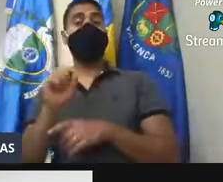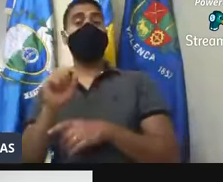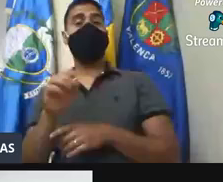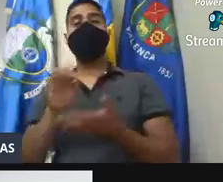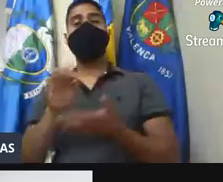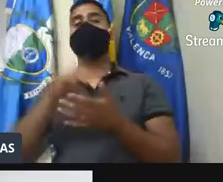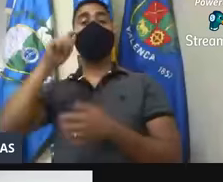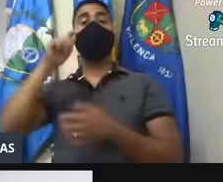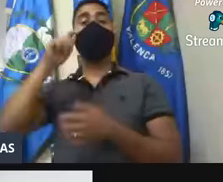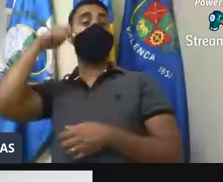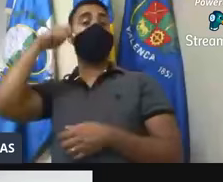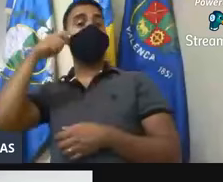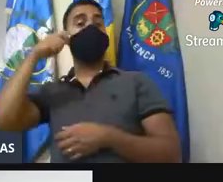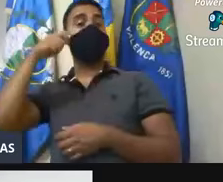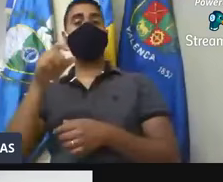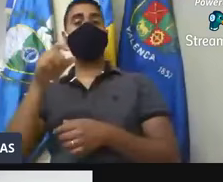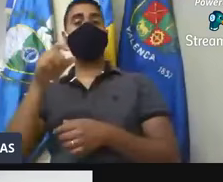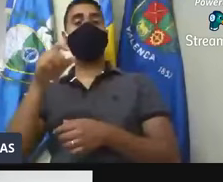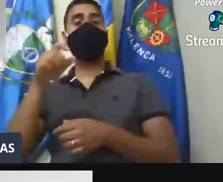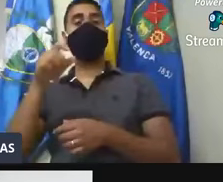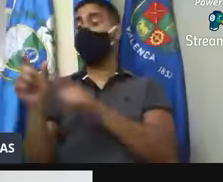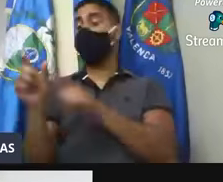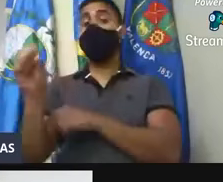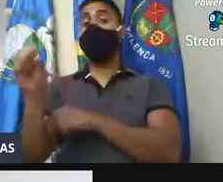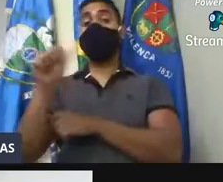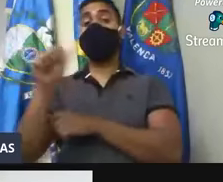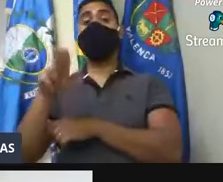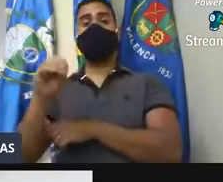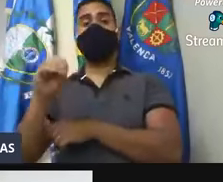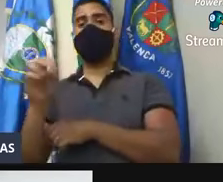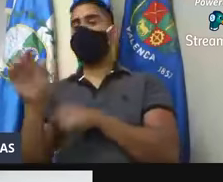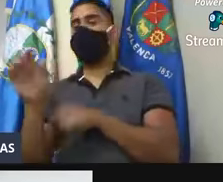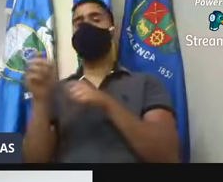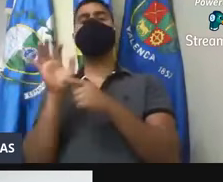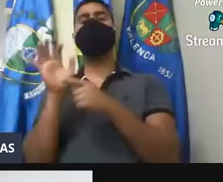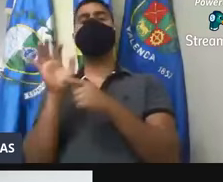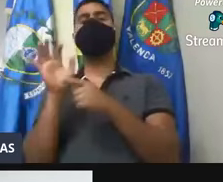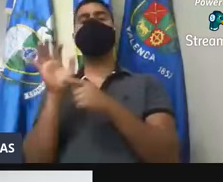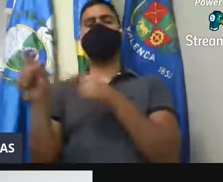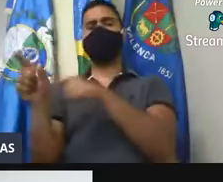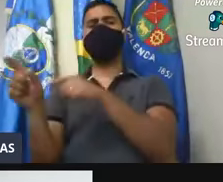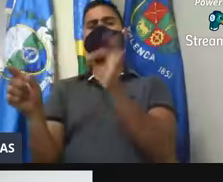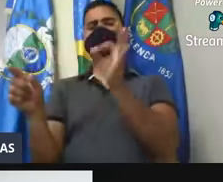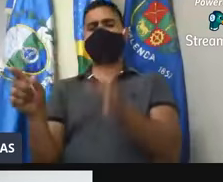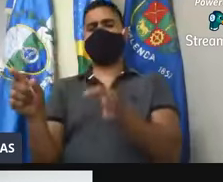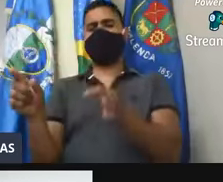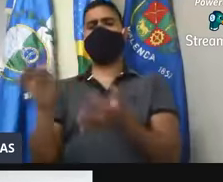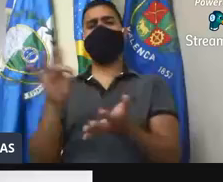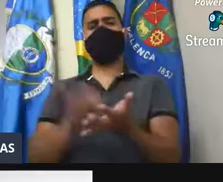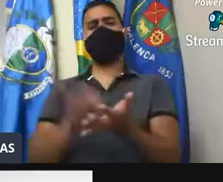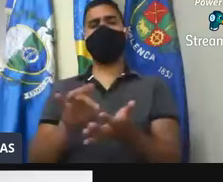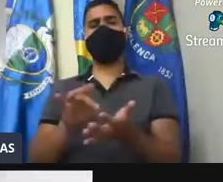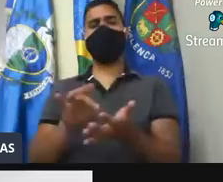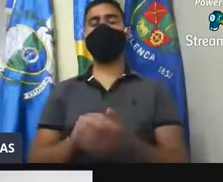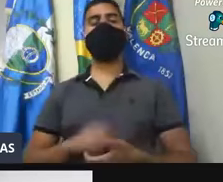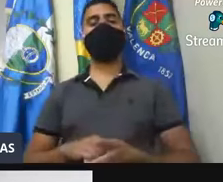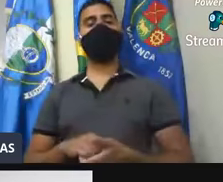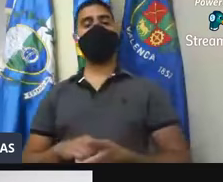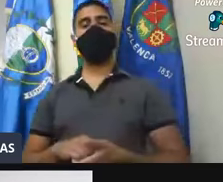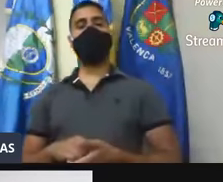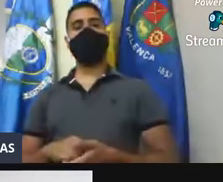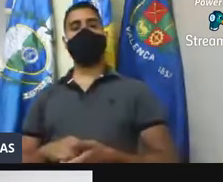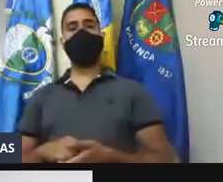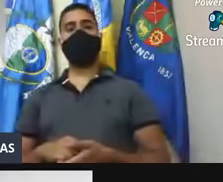doutor Saulo mais uma vez mostra que ele é autêntico, tanto aqui quanto lá. E é assim que a gente tem que se proceder.